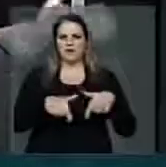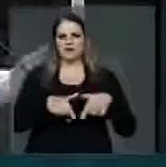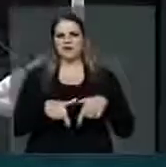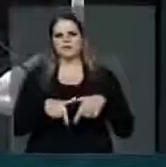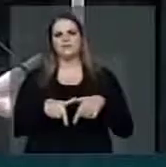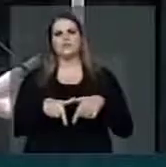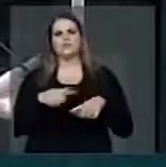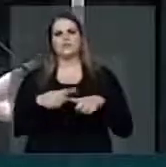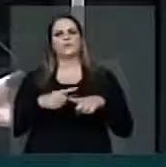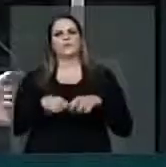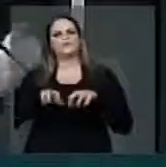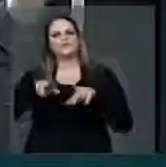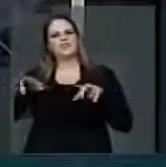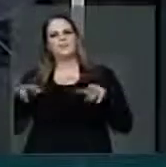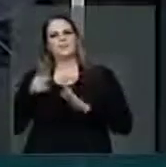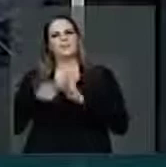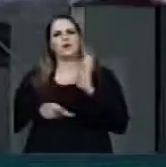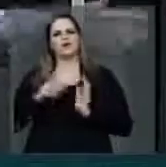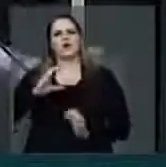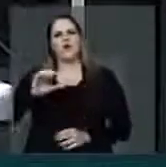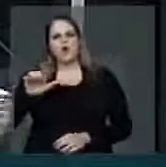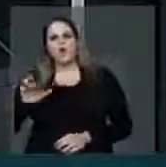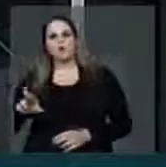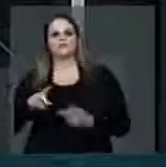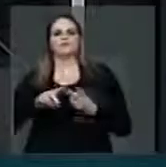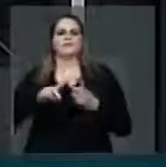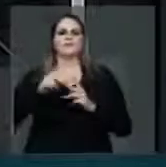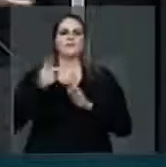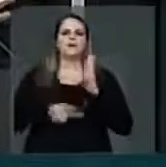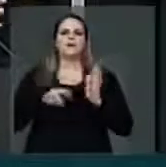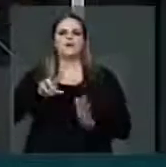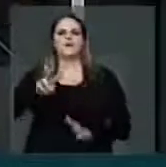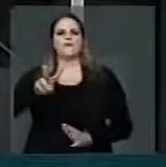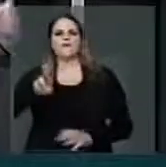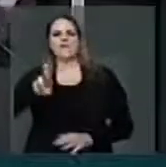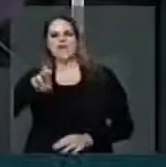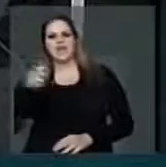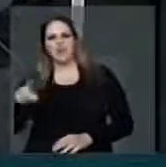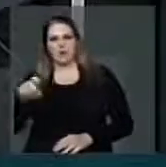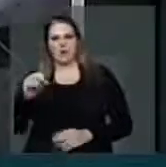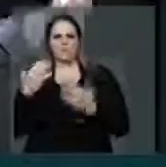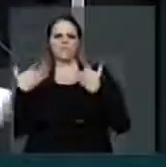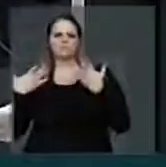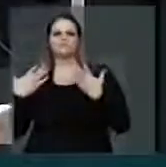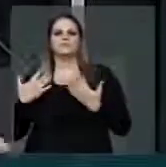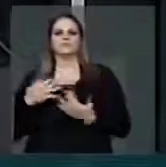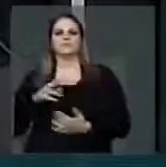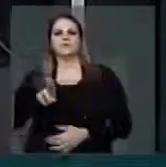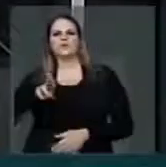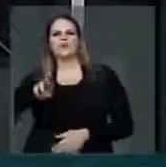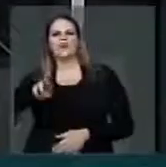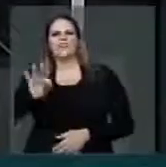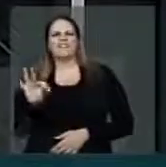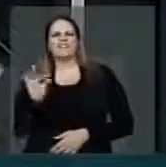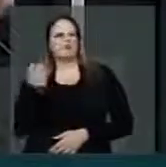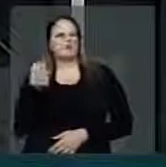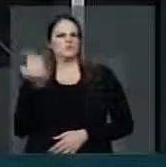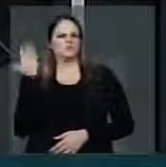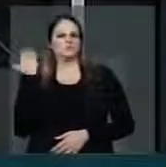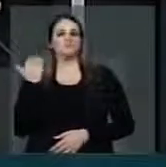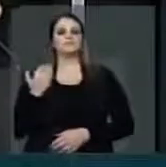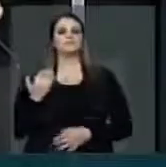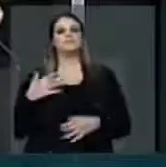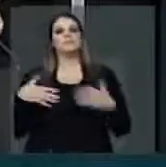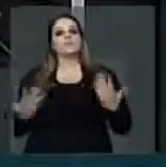diferenças dos planos. Plano Collor, Plano Verão, o RT, eram vários planos que existiam antes. Então foi